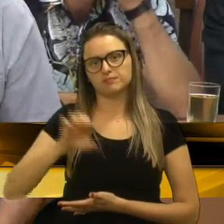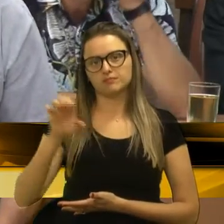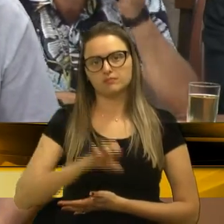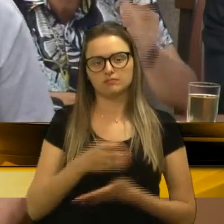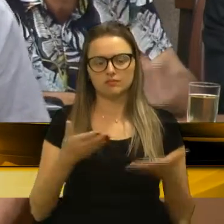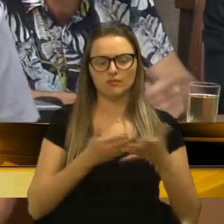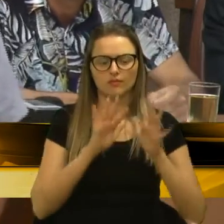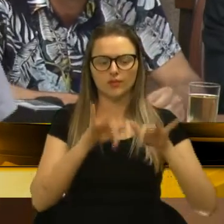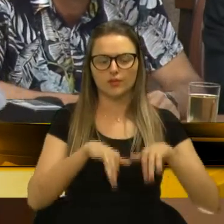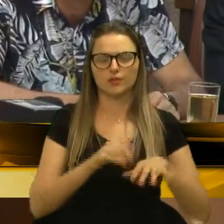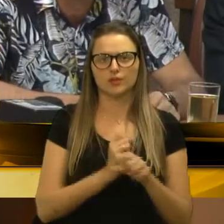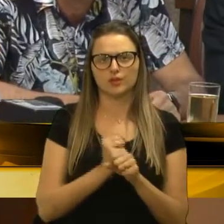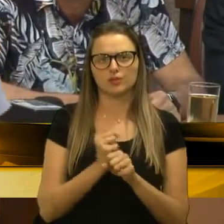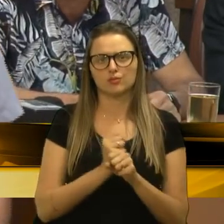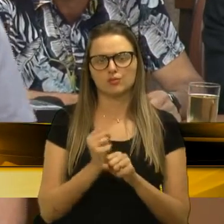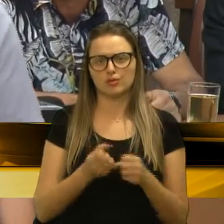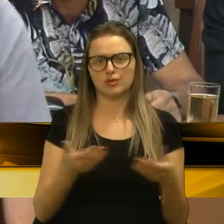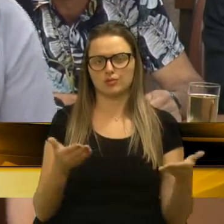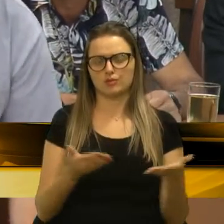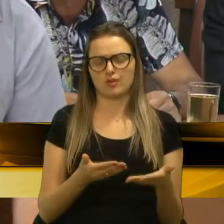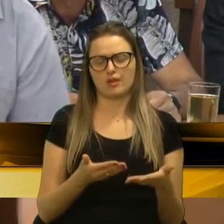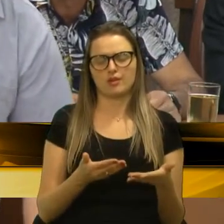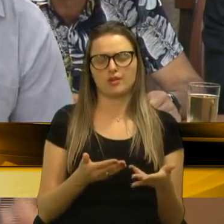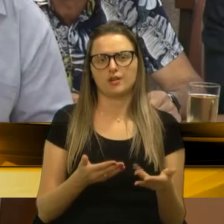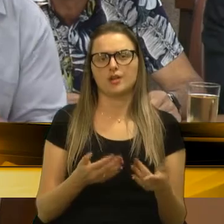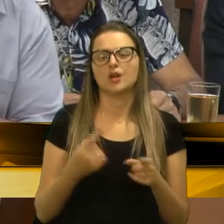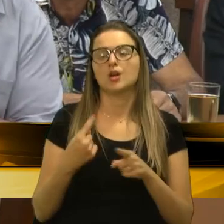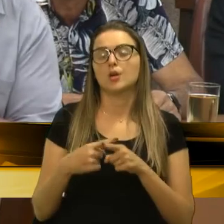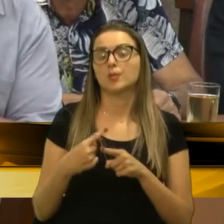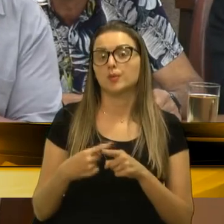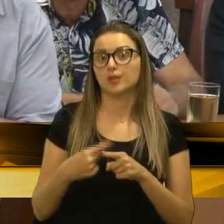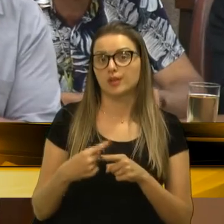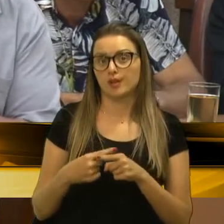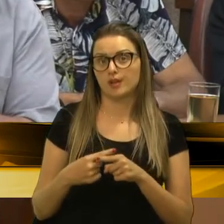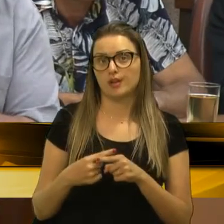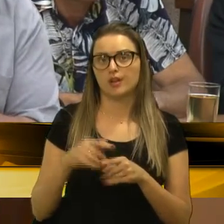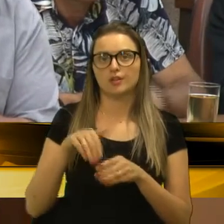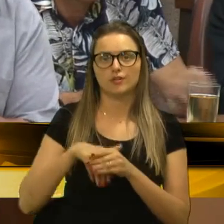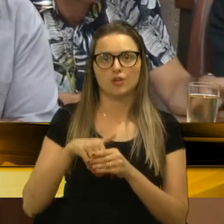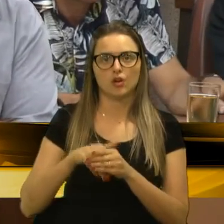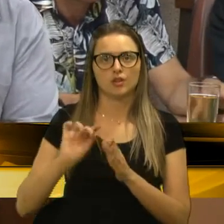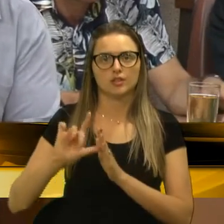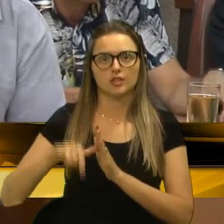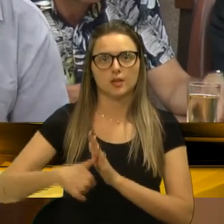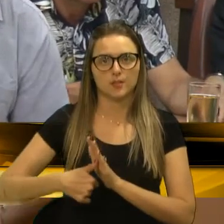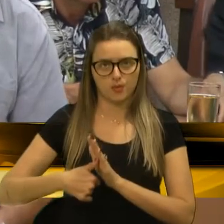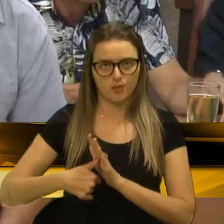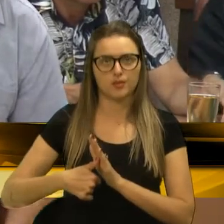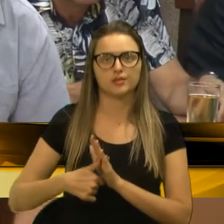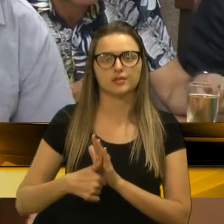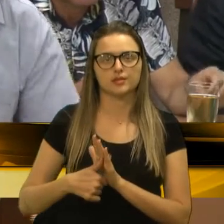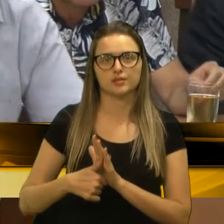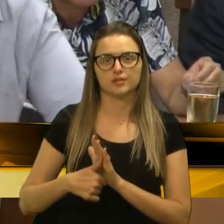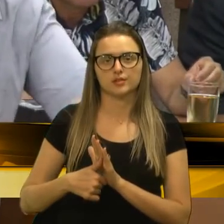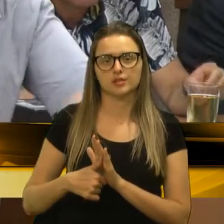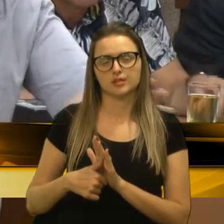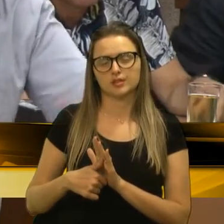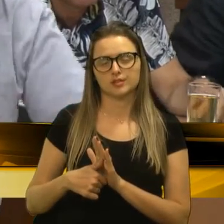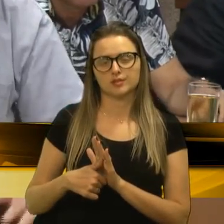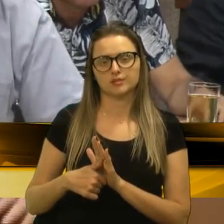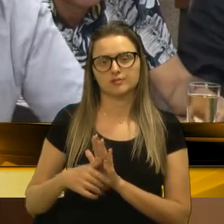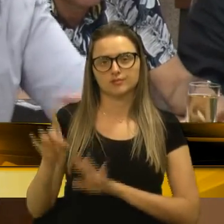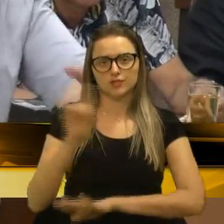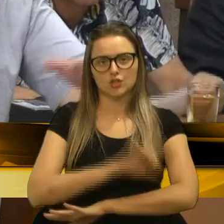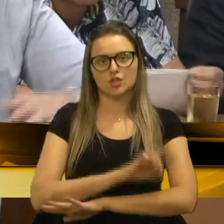das luzes, porque chega aí, se vota depois, se sai um dia